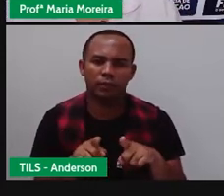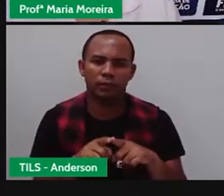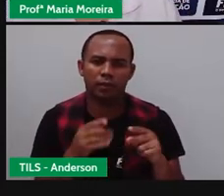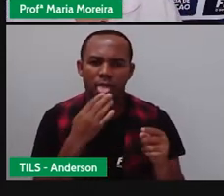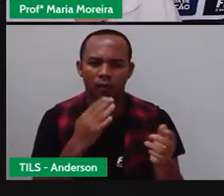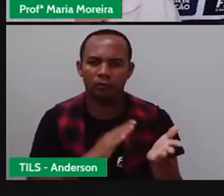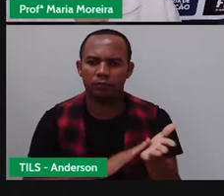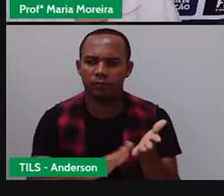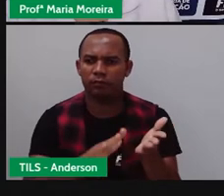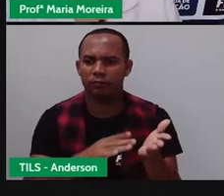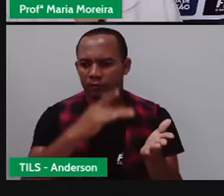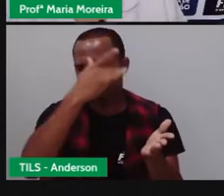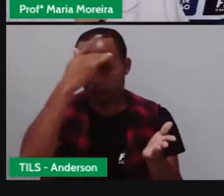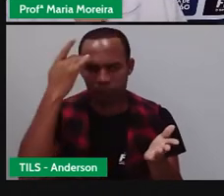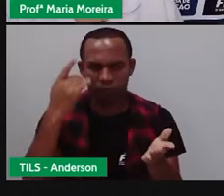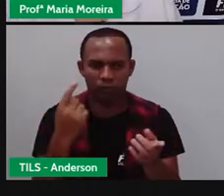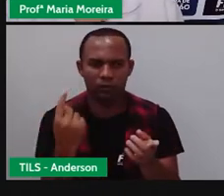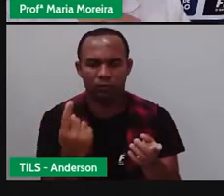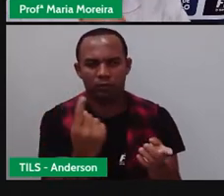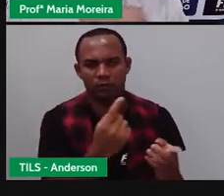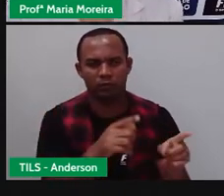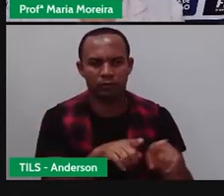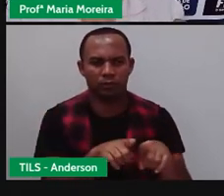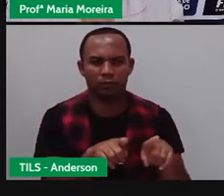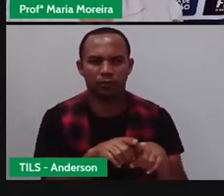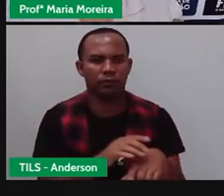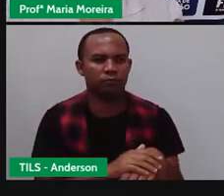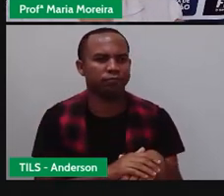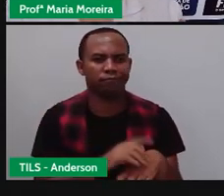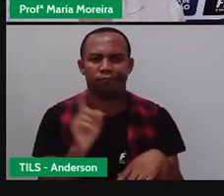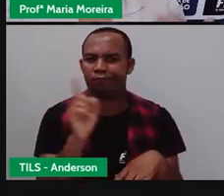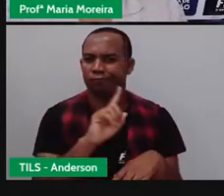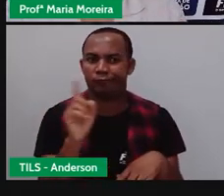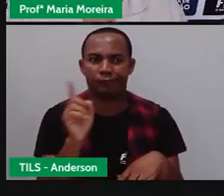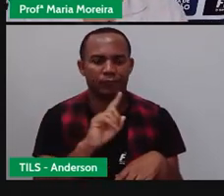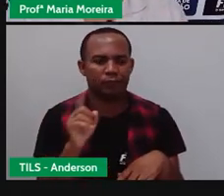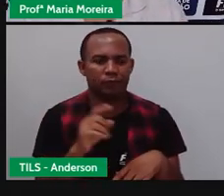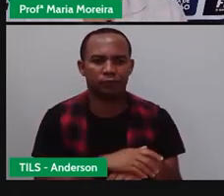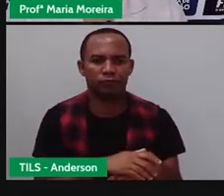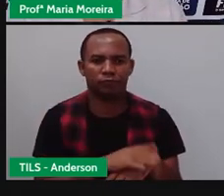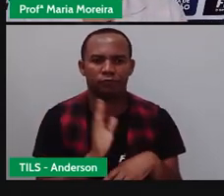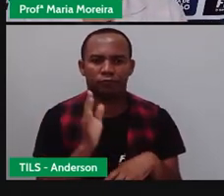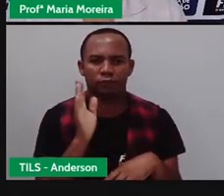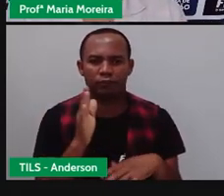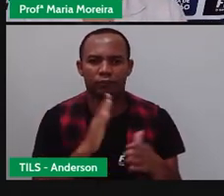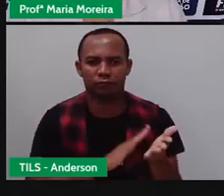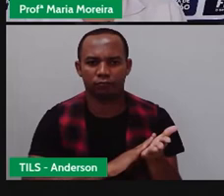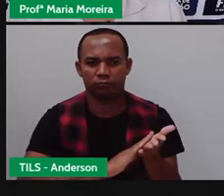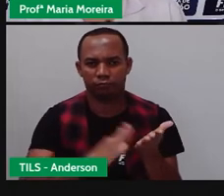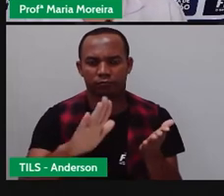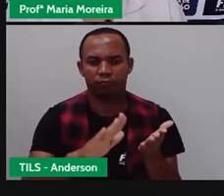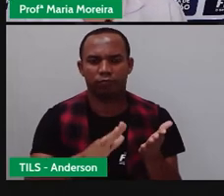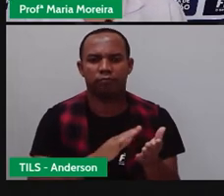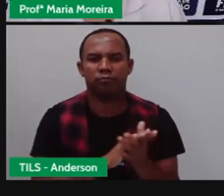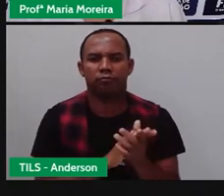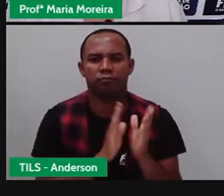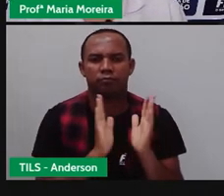destinados a determinadas pessoas. Então, o bilhete, ele não vai para o correio. Já a carta vai. Certo?